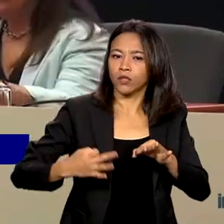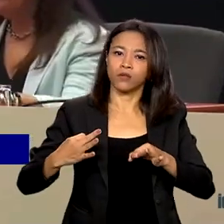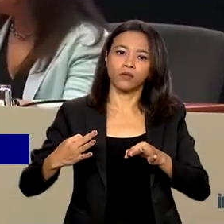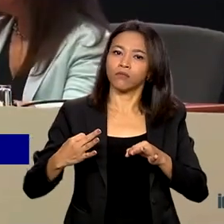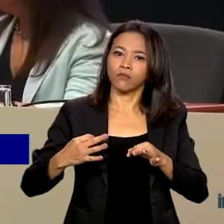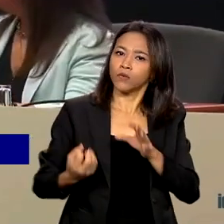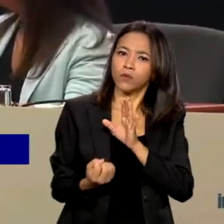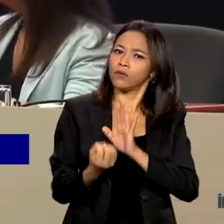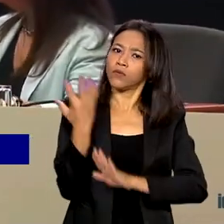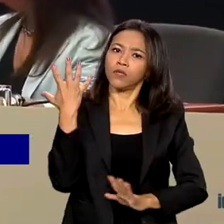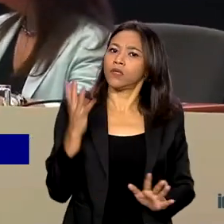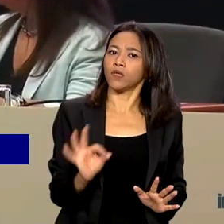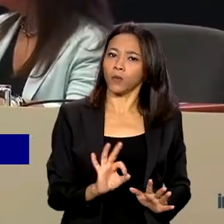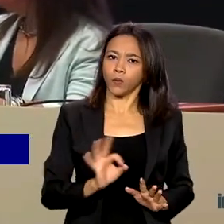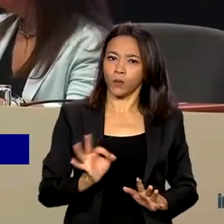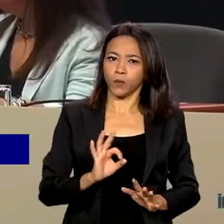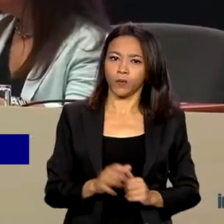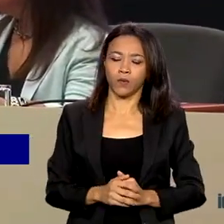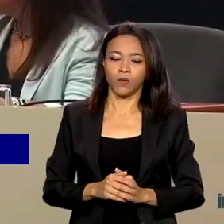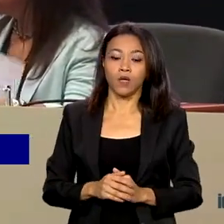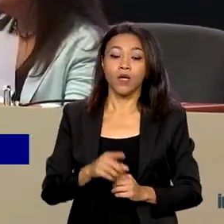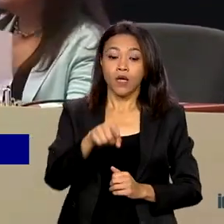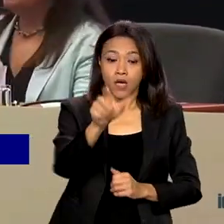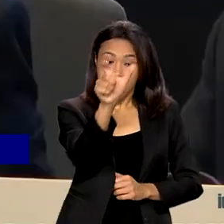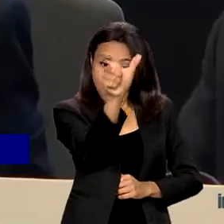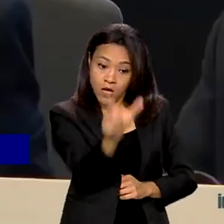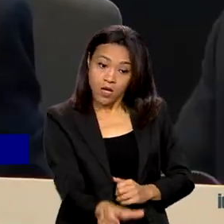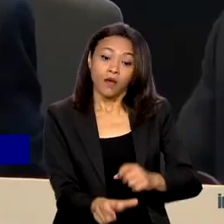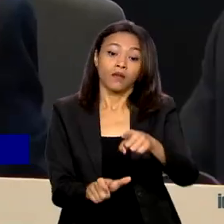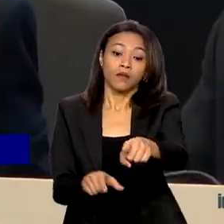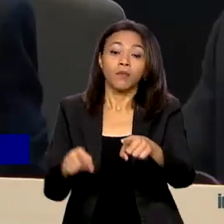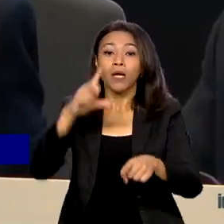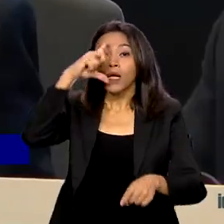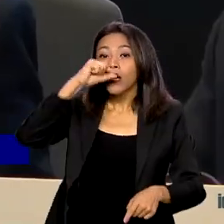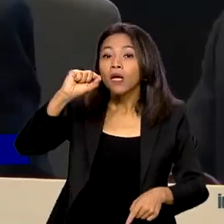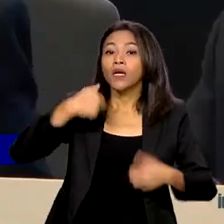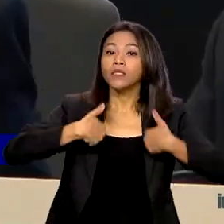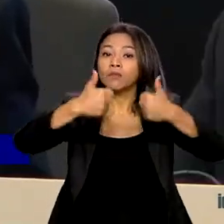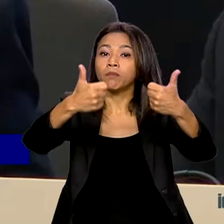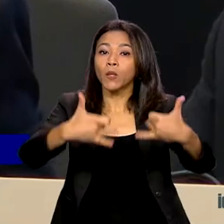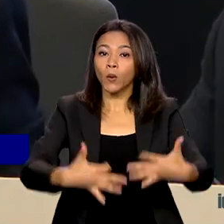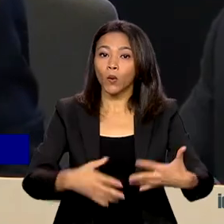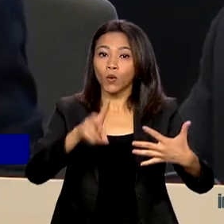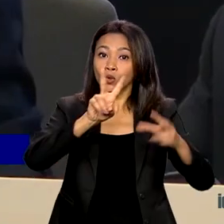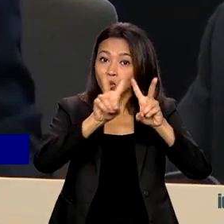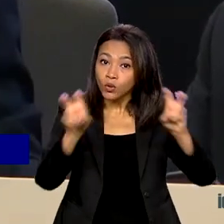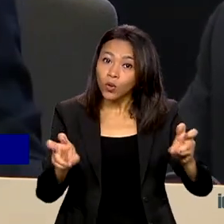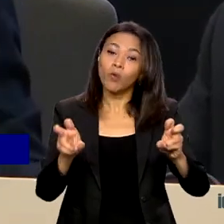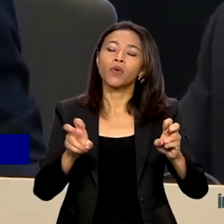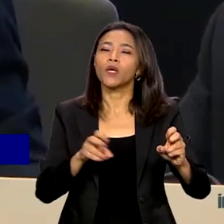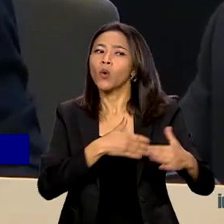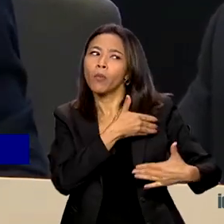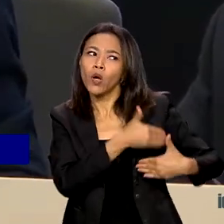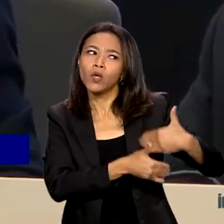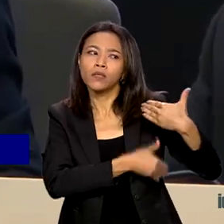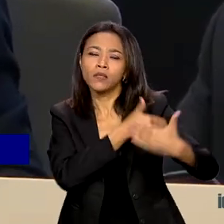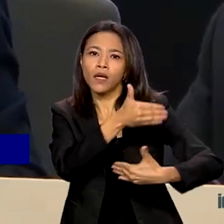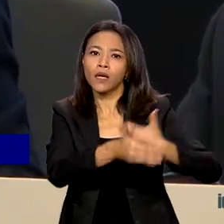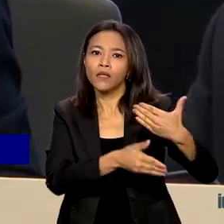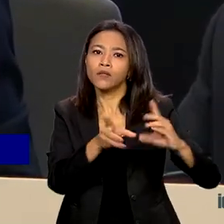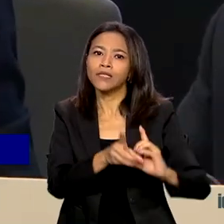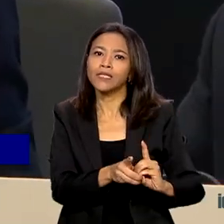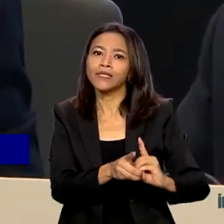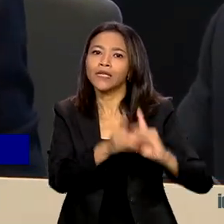O vice-presidente da República, Geraldo Alckmin, lembrou o processo de redemocratização do país, que culminou com a